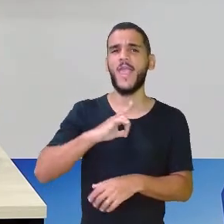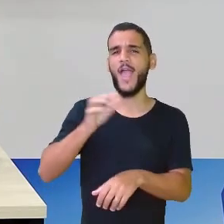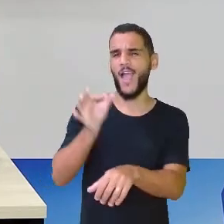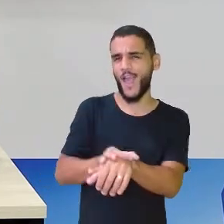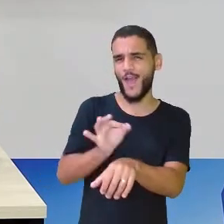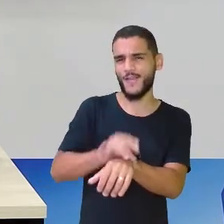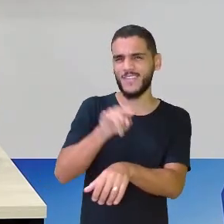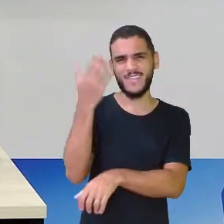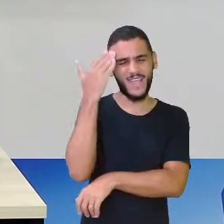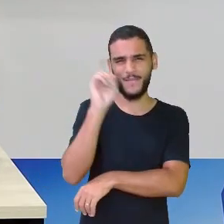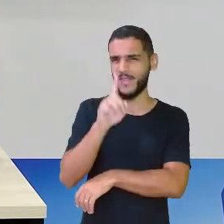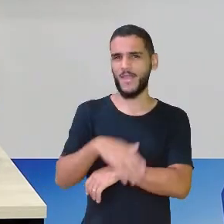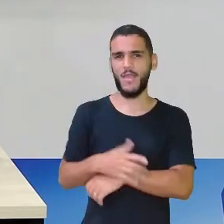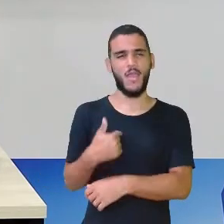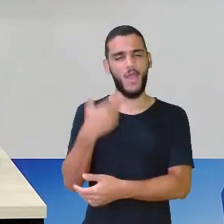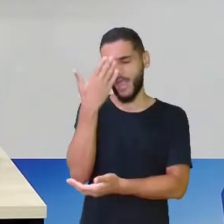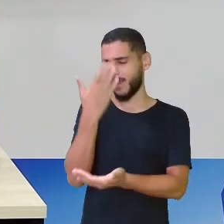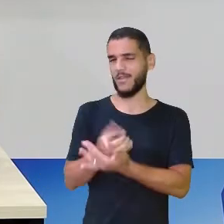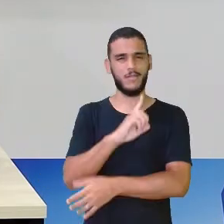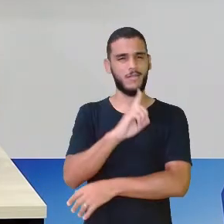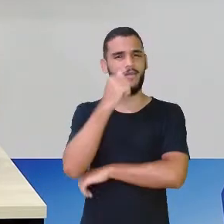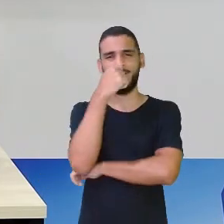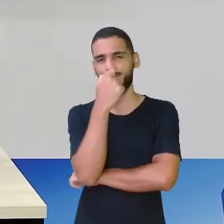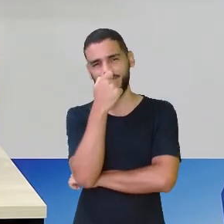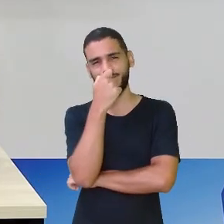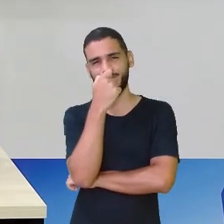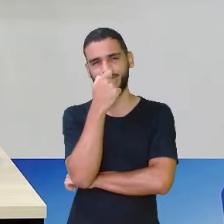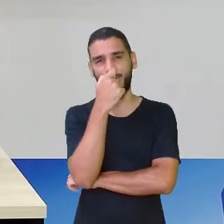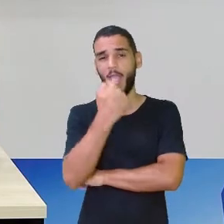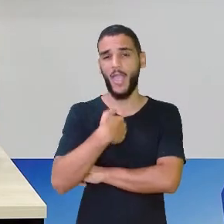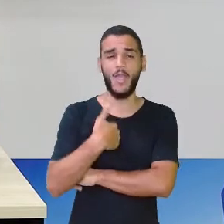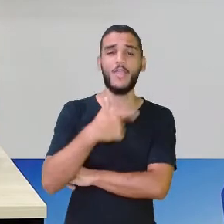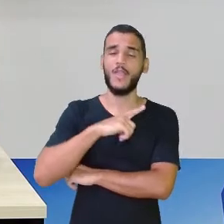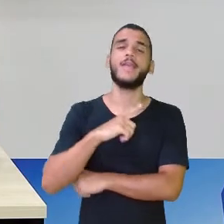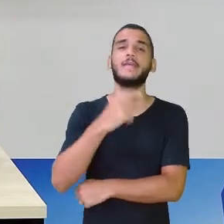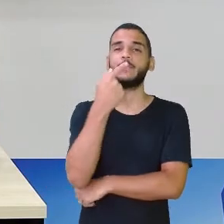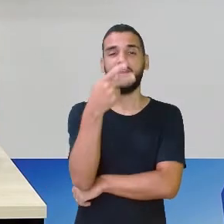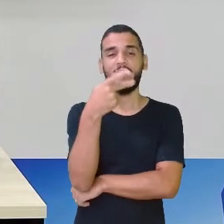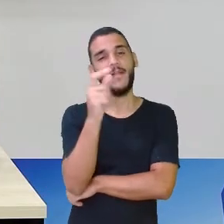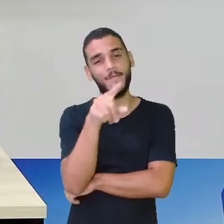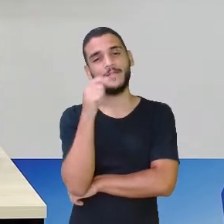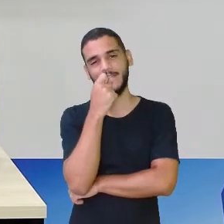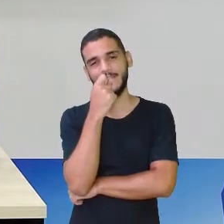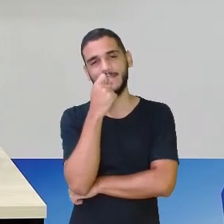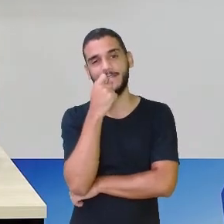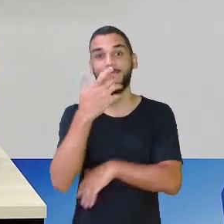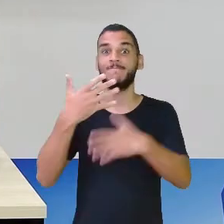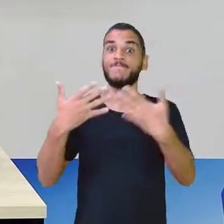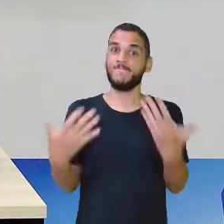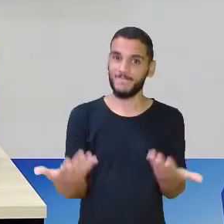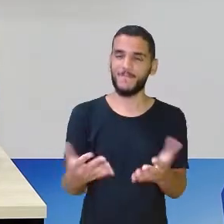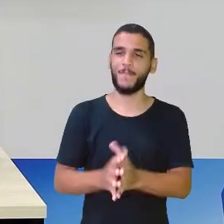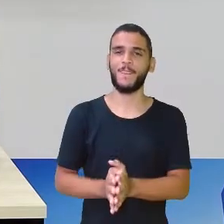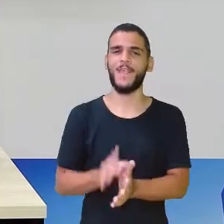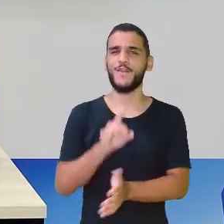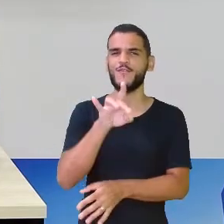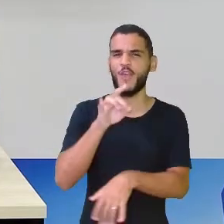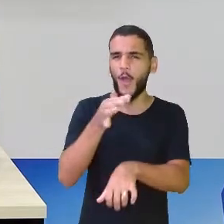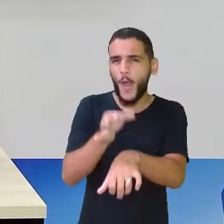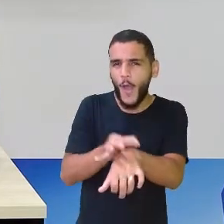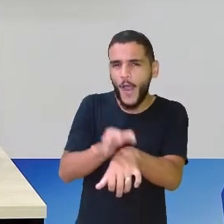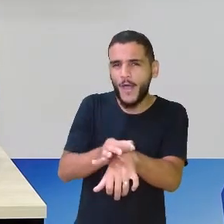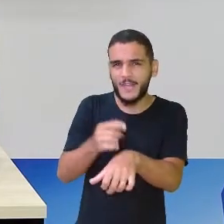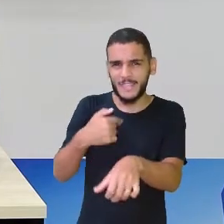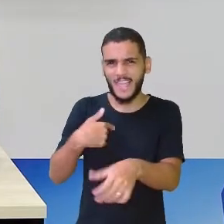não sabem mais, não é? Não acredito nisso, não. Vou ter que dizer. Vamos embora. Ah, estão achando que é só o relógio que